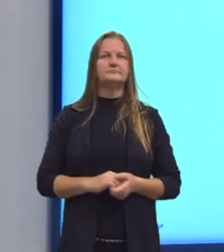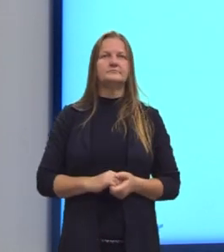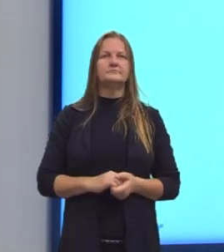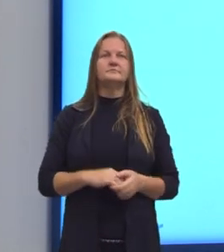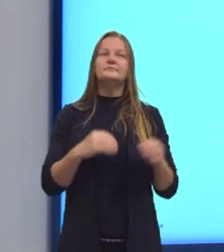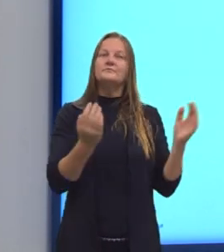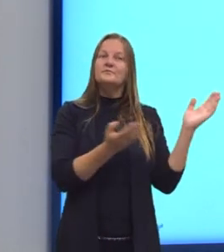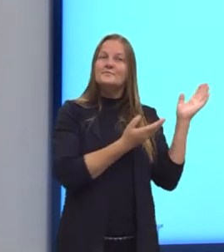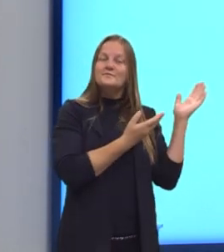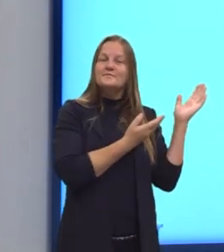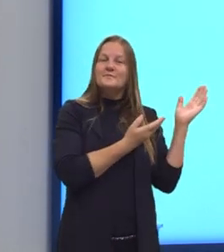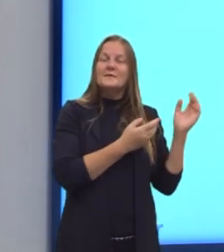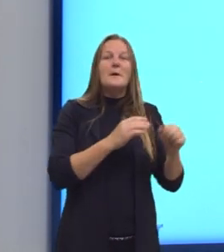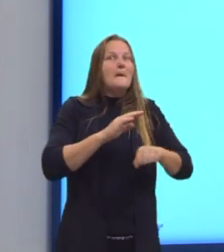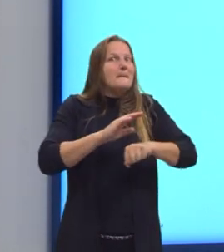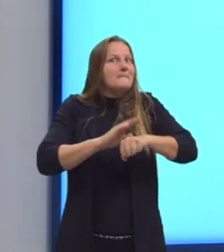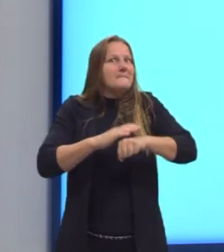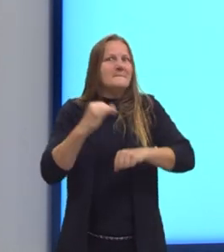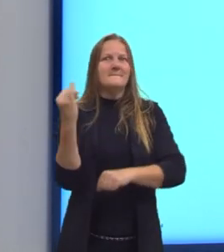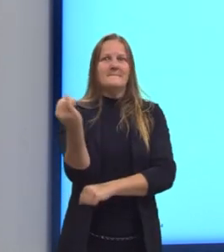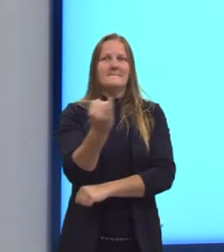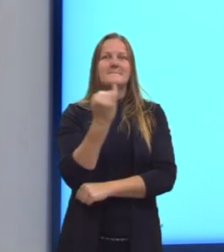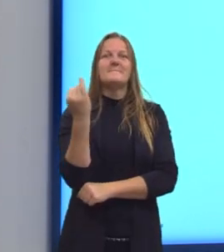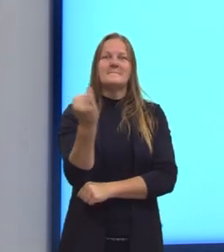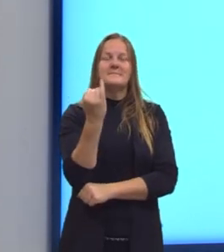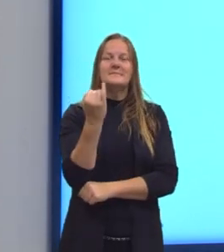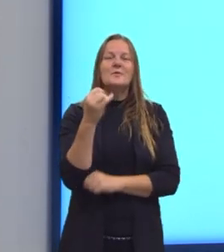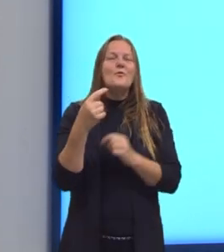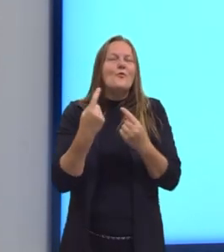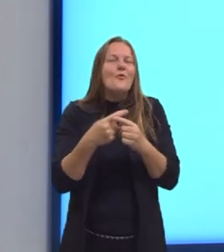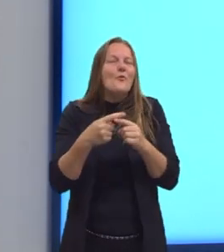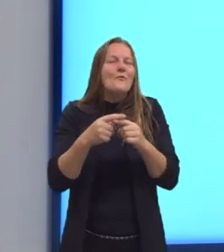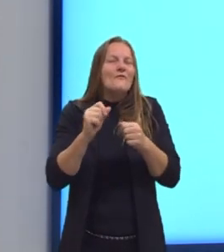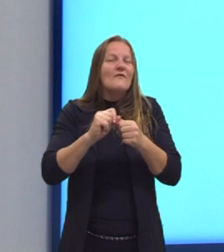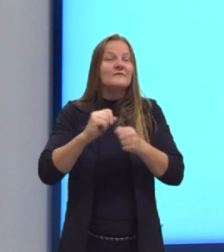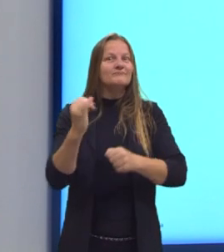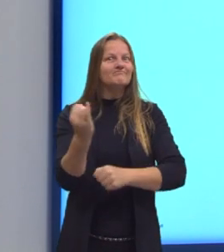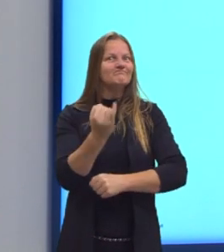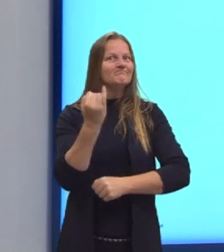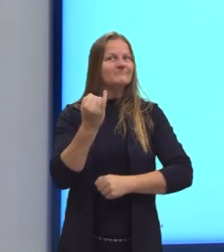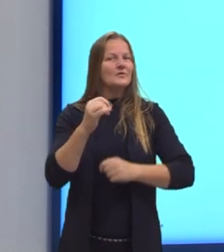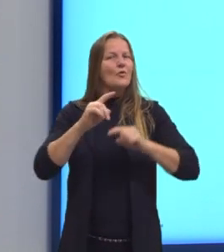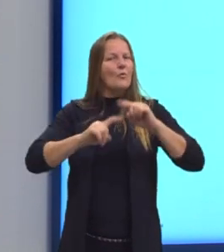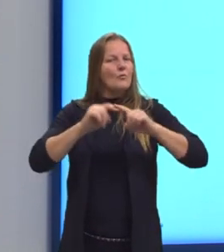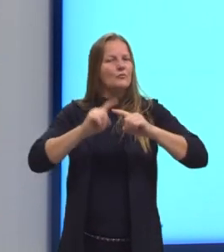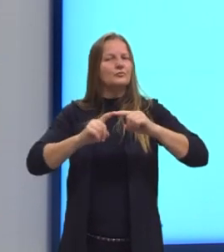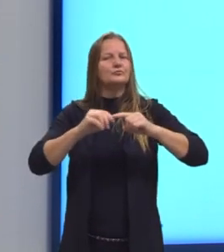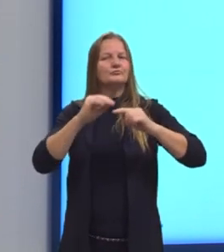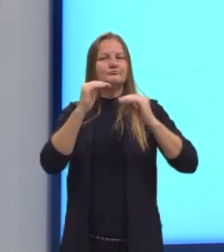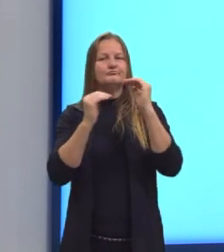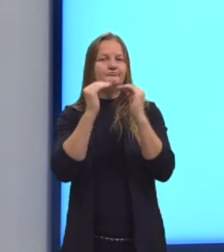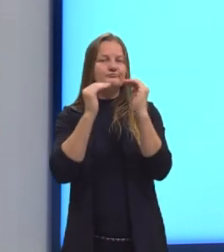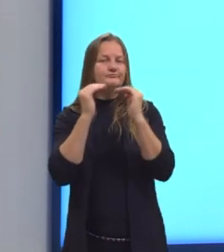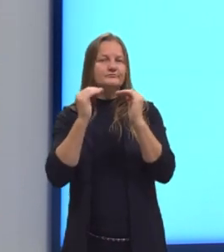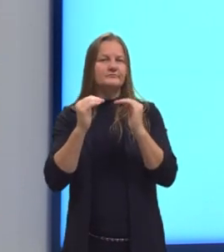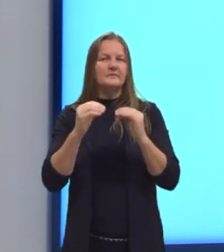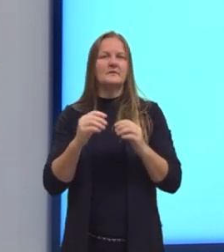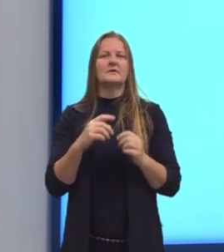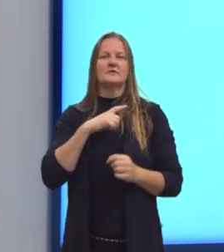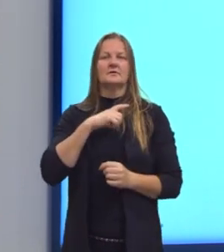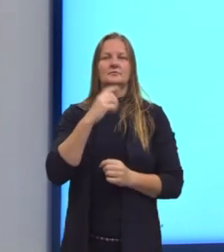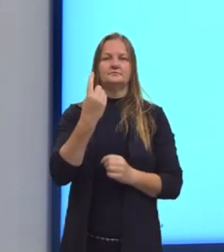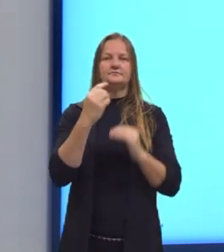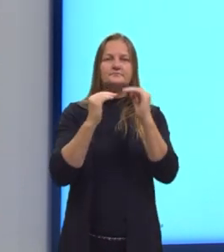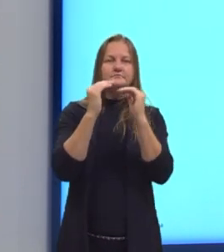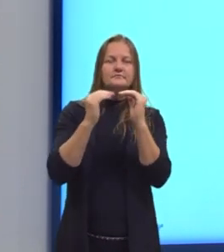Uma parte muito importante é a propriedade fundamental das proporções. Em uma proporção,